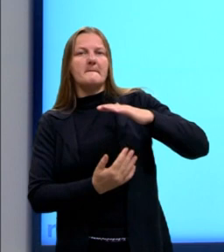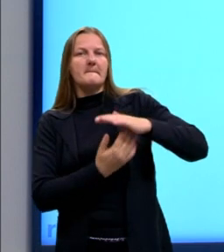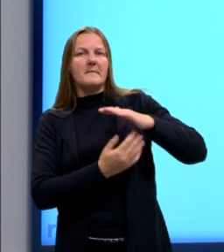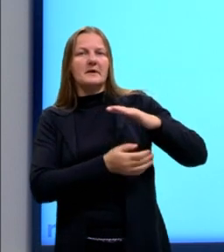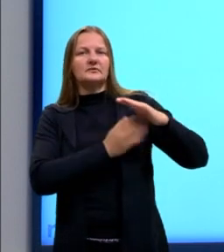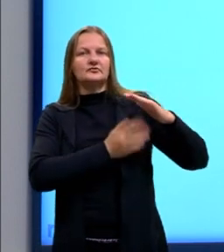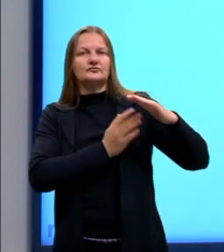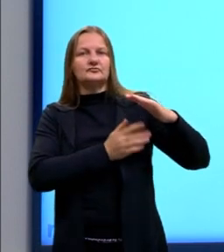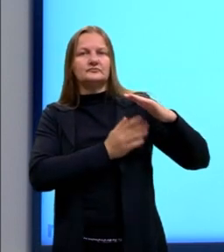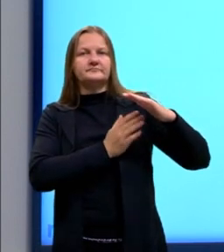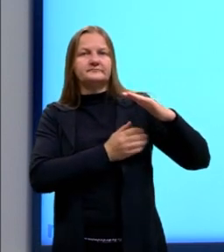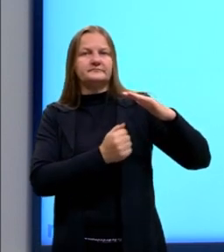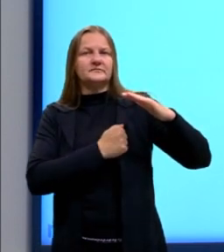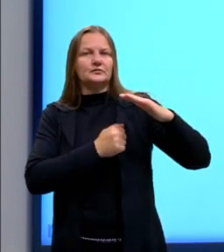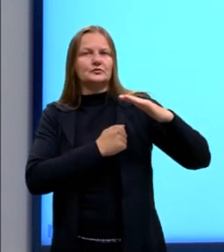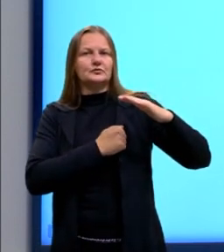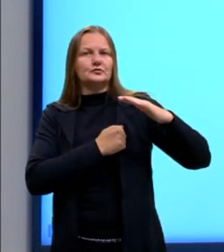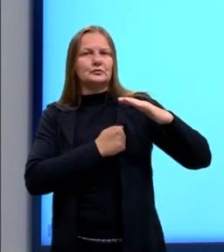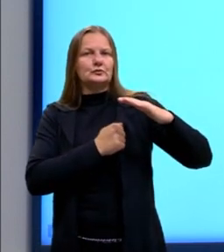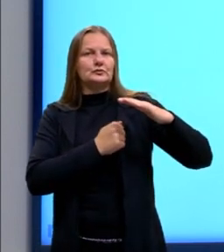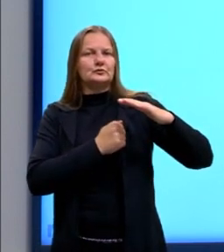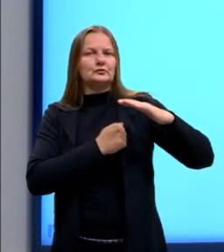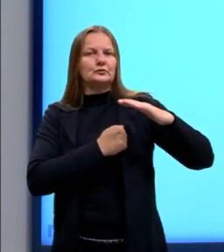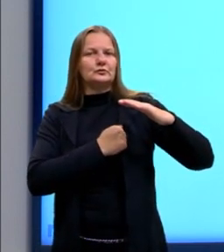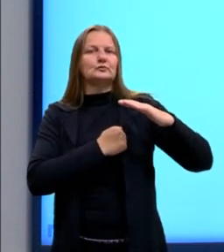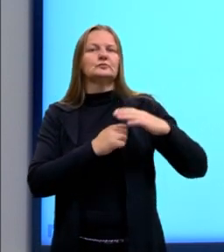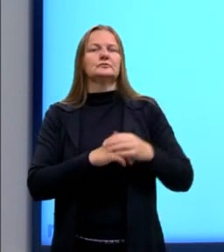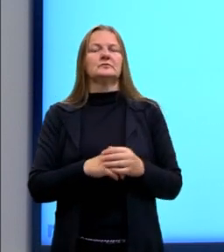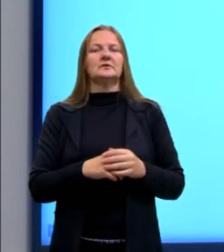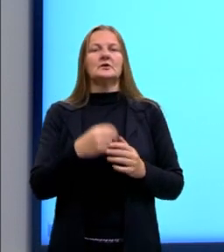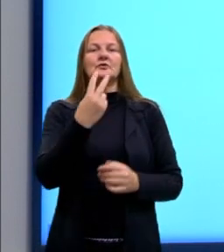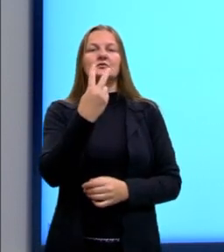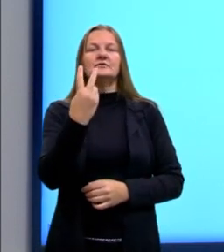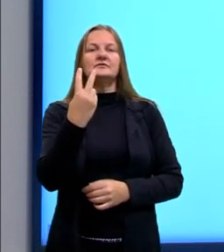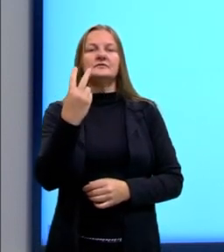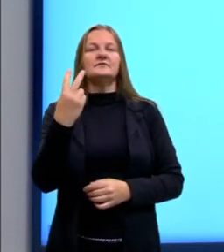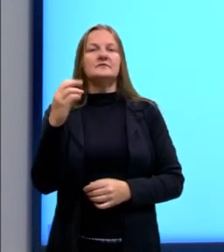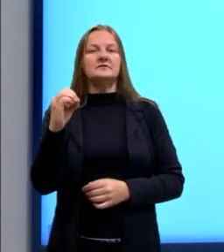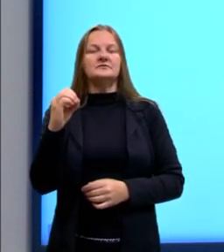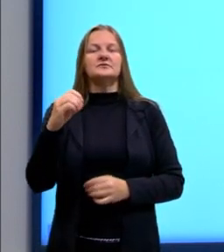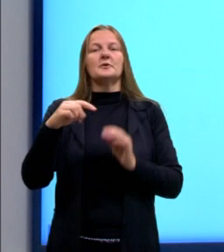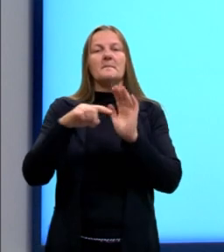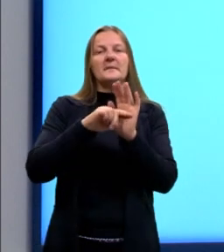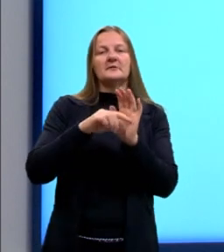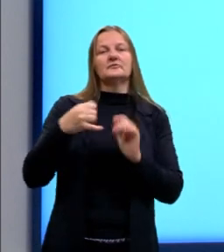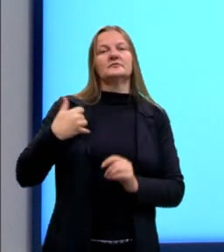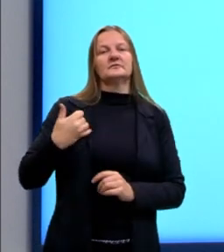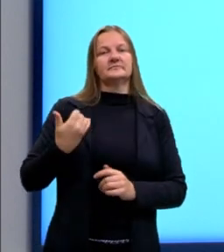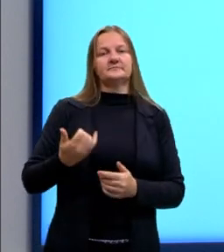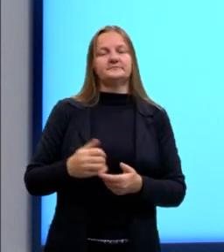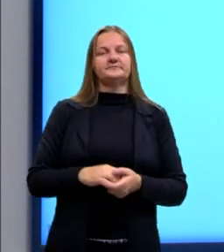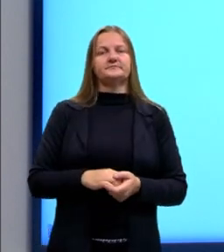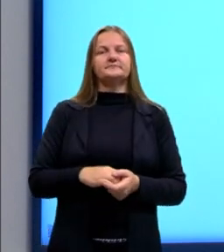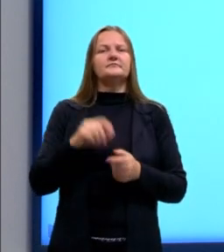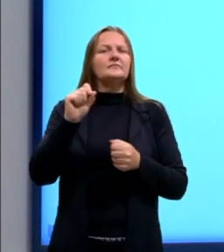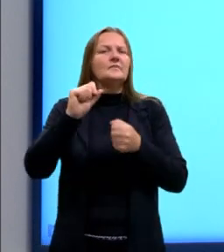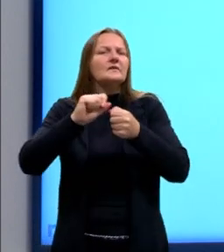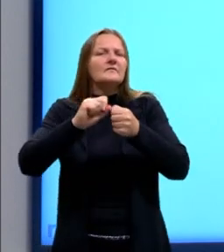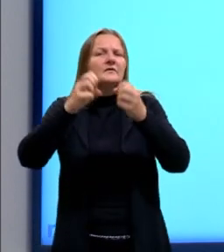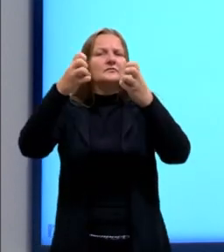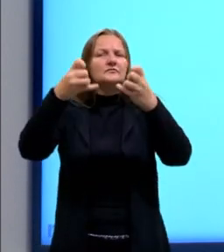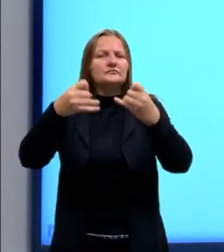essa frequência máxima é dada pela fórmula 220 menos a idade. O que nós vamos